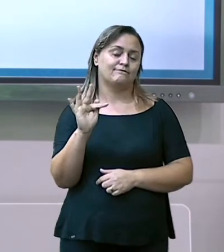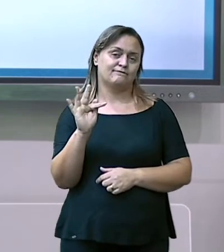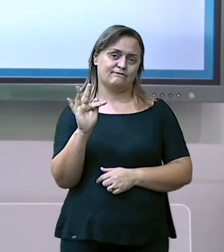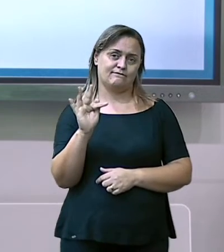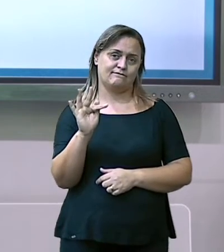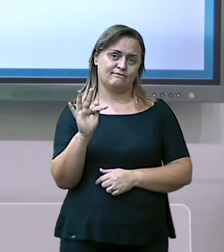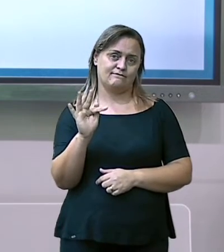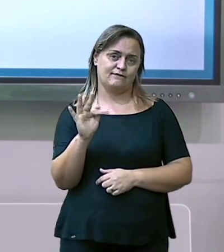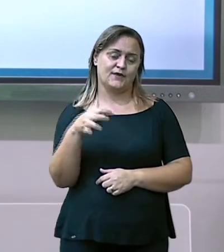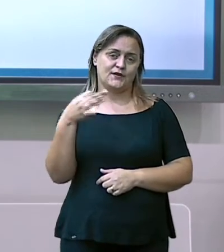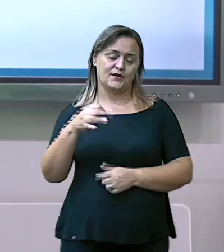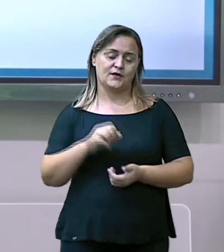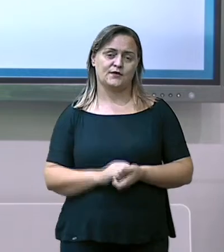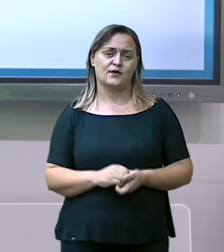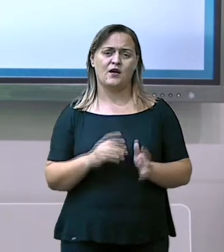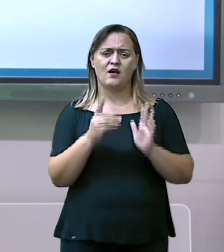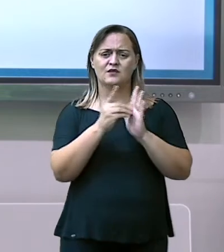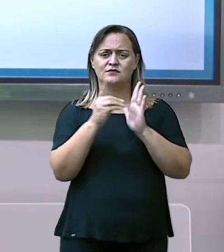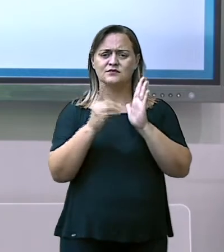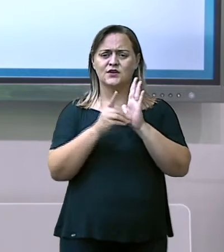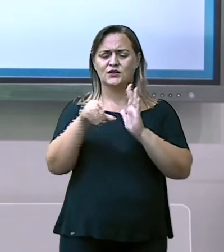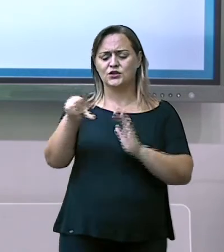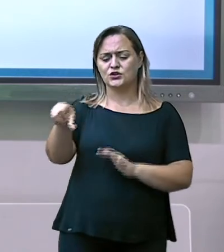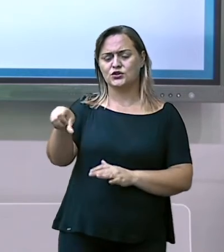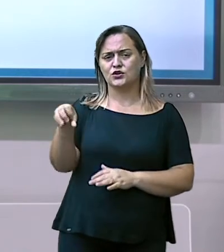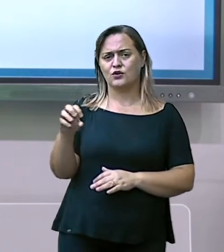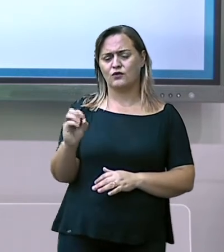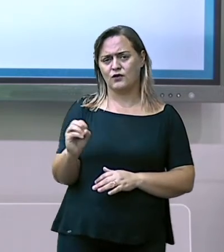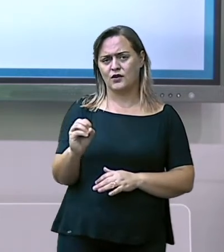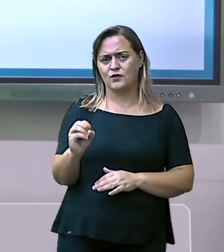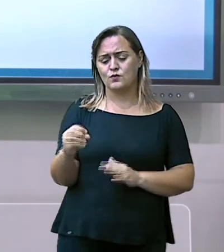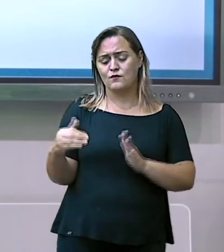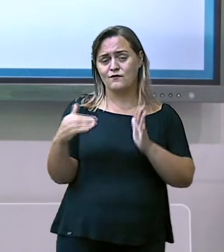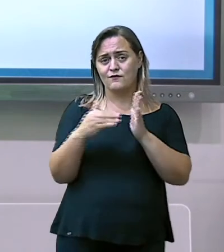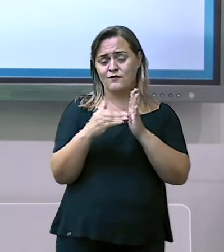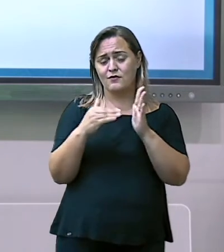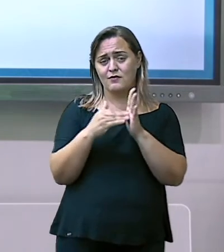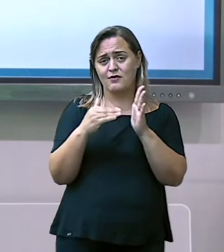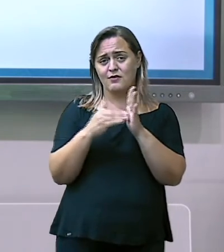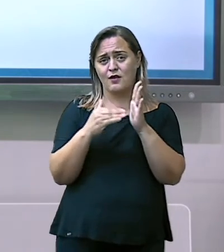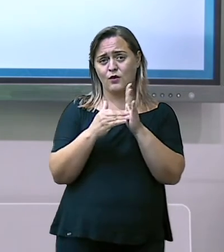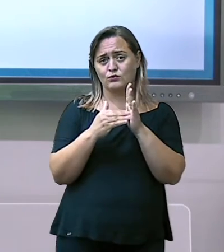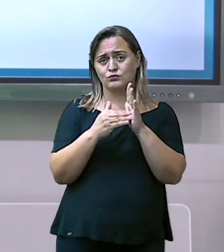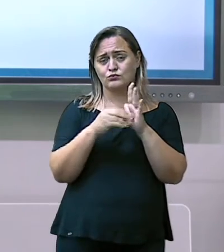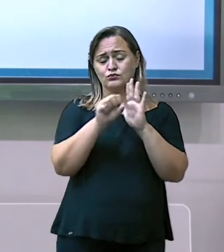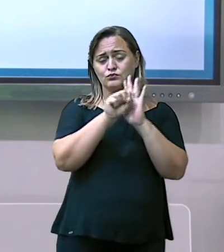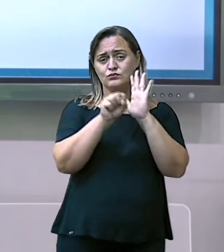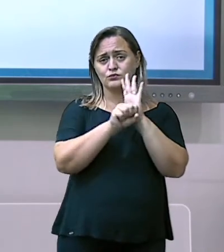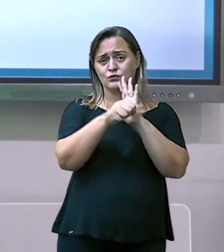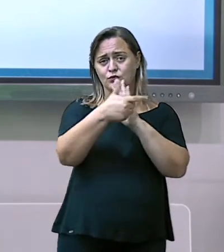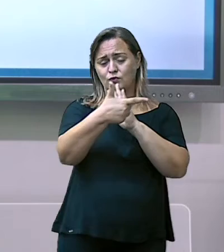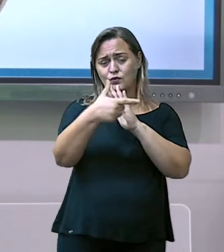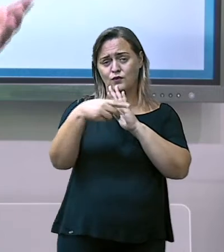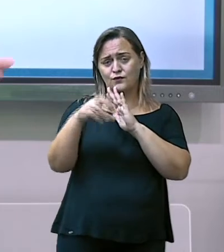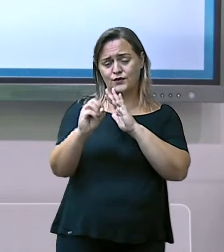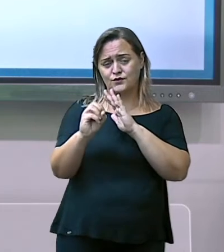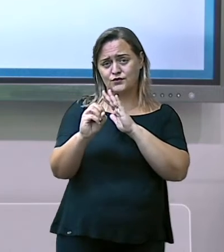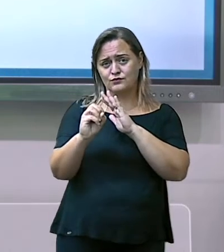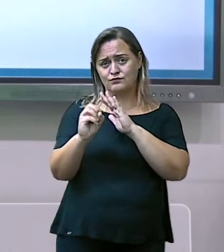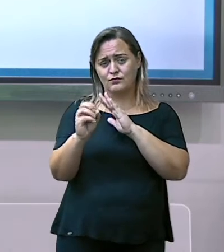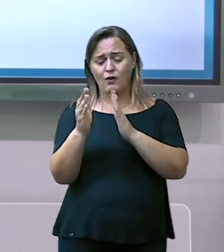Até a década de 90, final do século 20, alguns testes foram